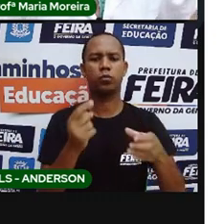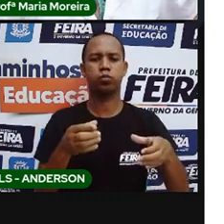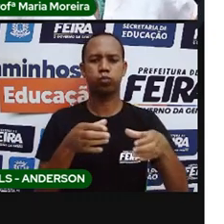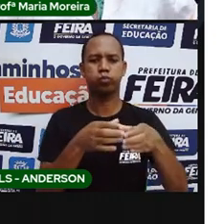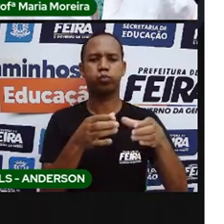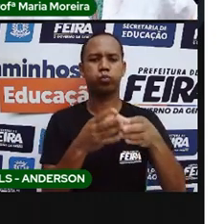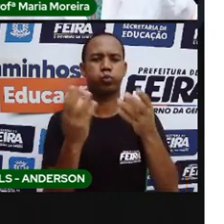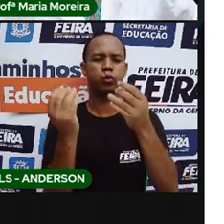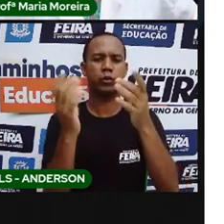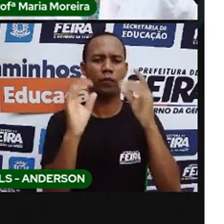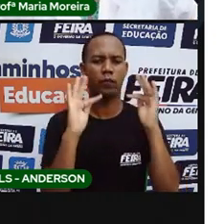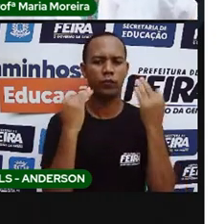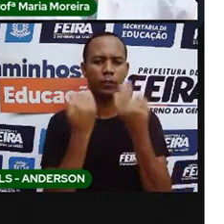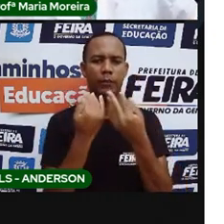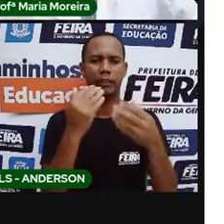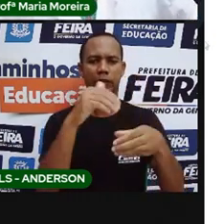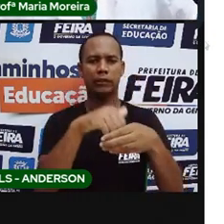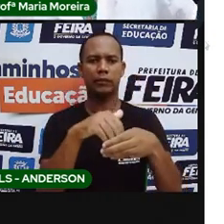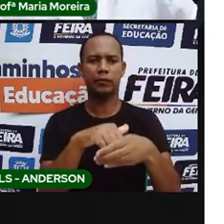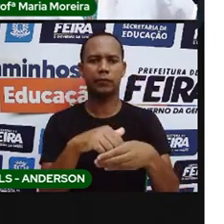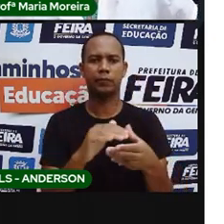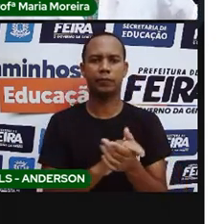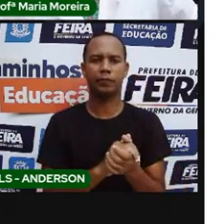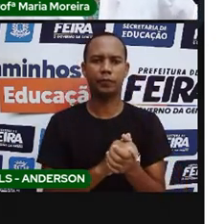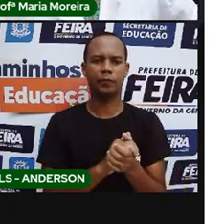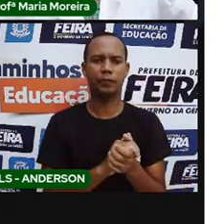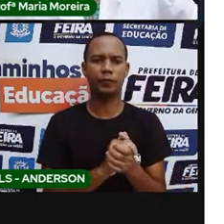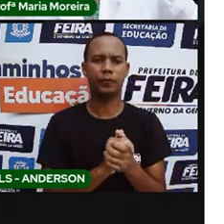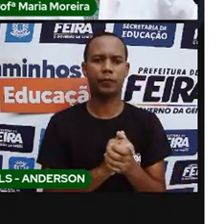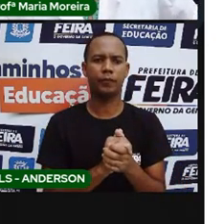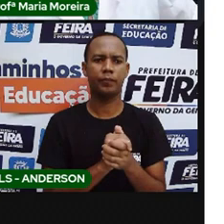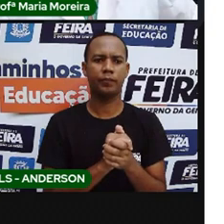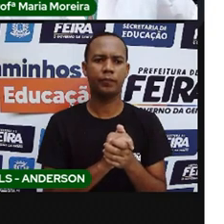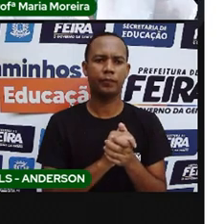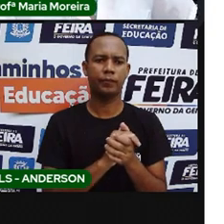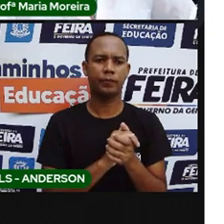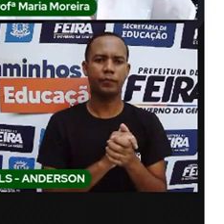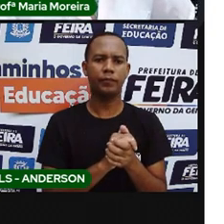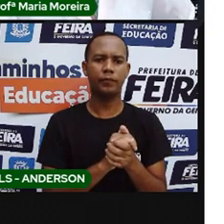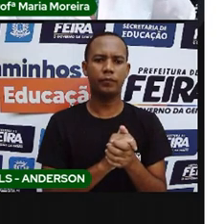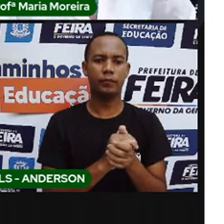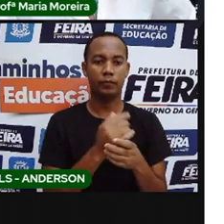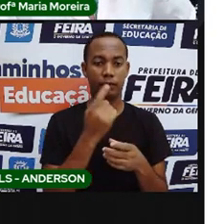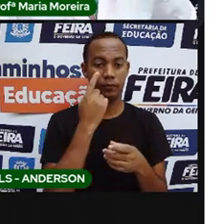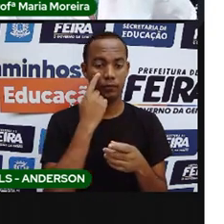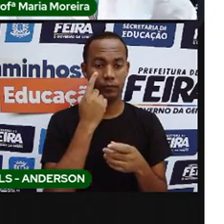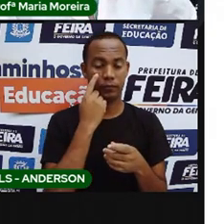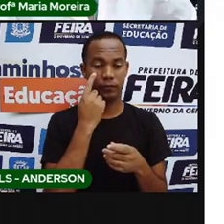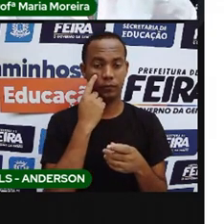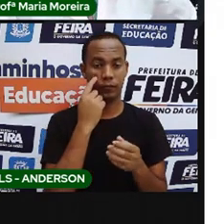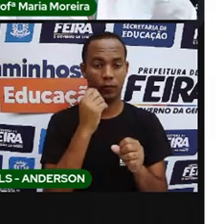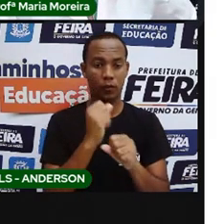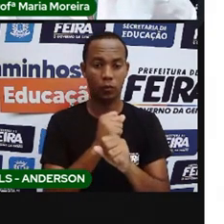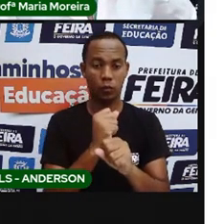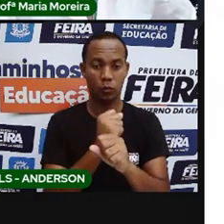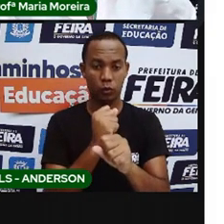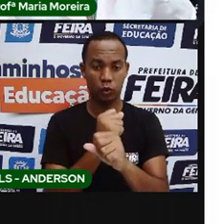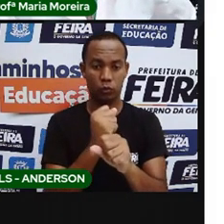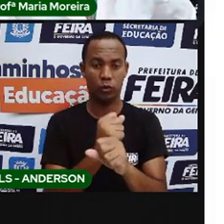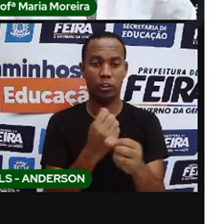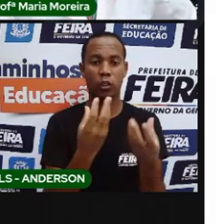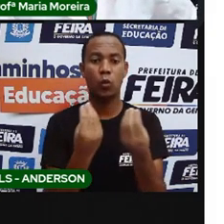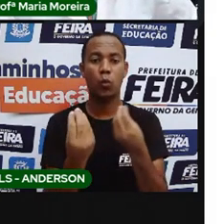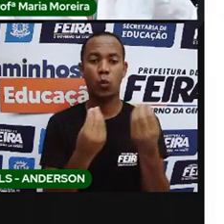maloca. Tá? Vamos passar aqui. Bom, as casas são construídas com a mistura de